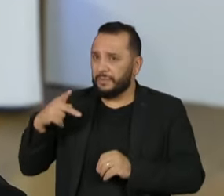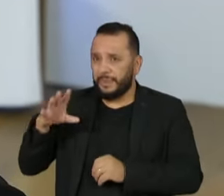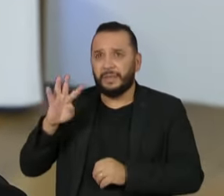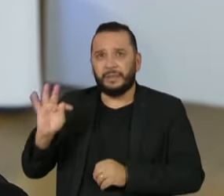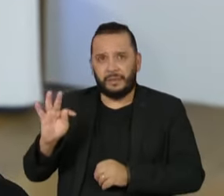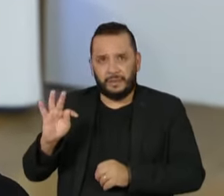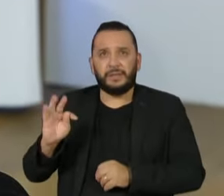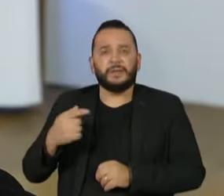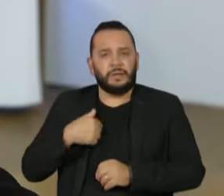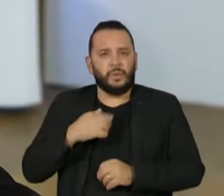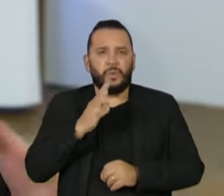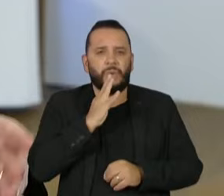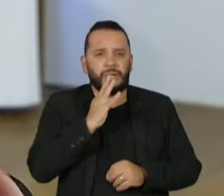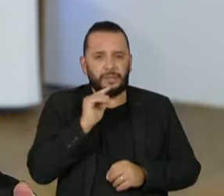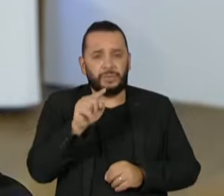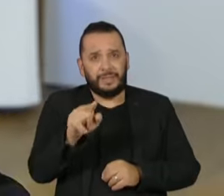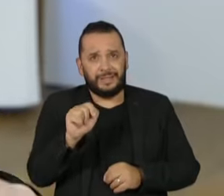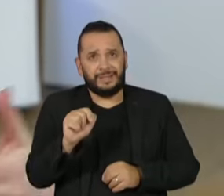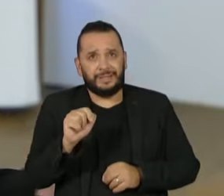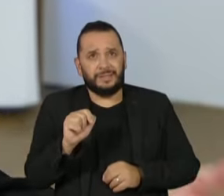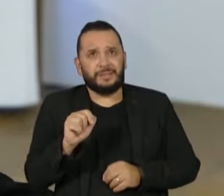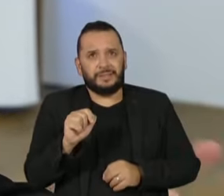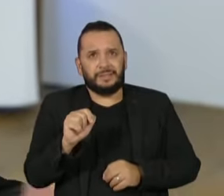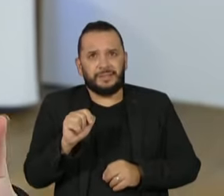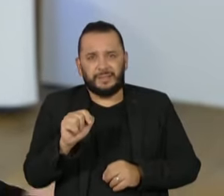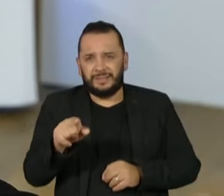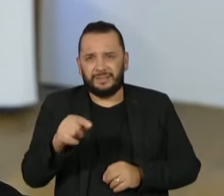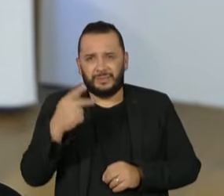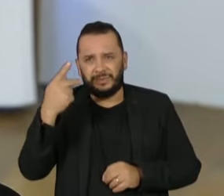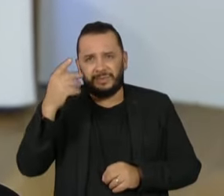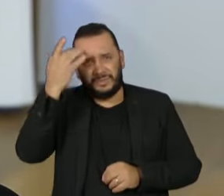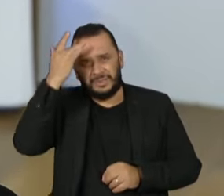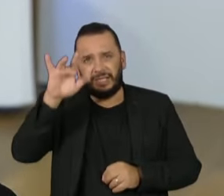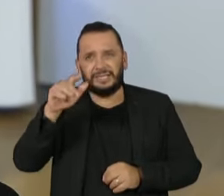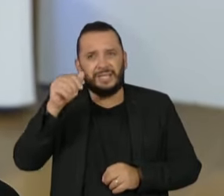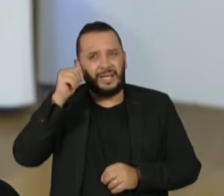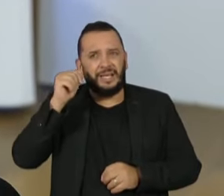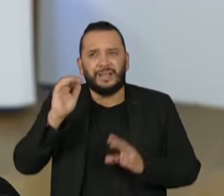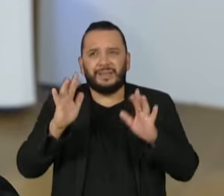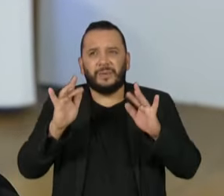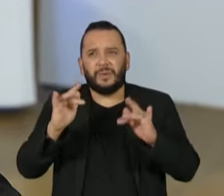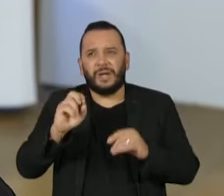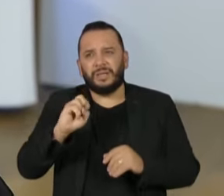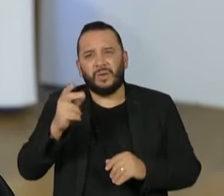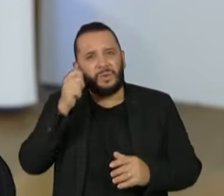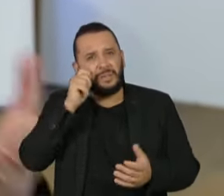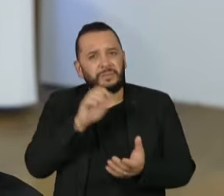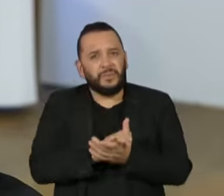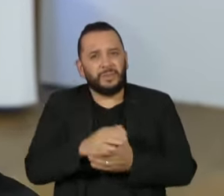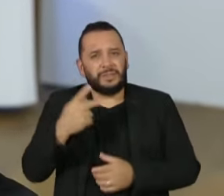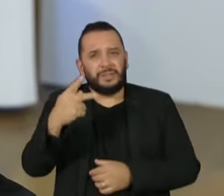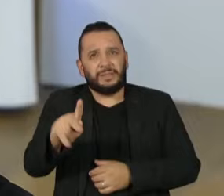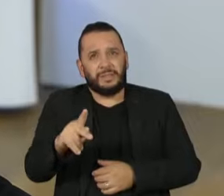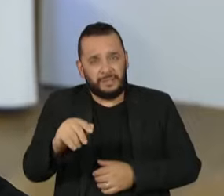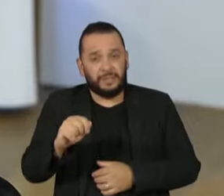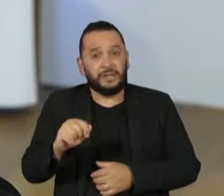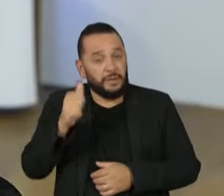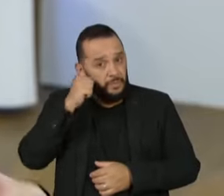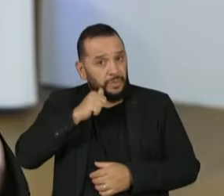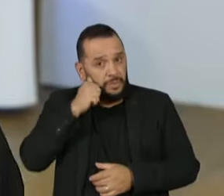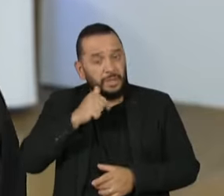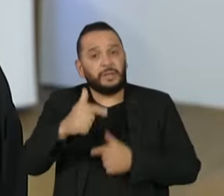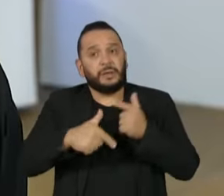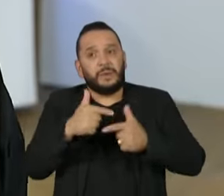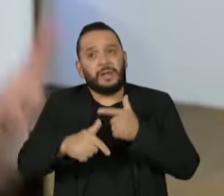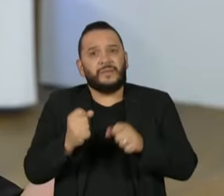realmente o conheço. Mas volto a repetir, eu não sei se é namorada ou mulher dele. De qualquer forma, a pessoa que estava há muitos anos no IFAM,